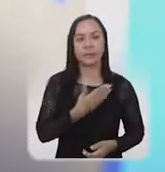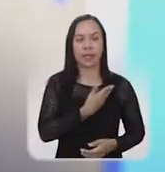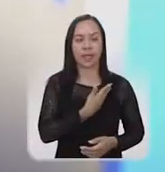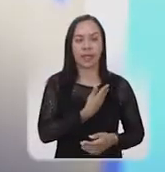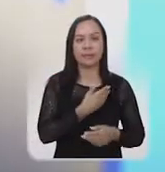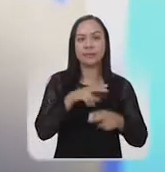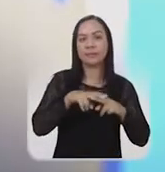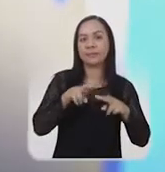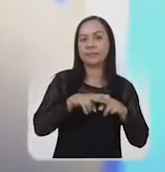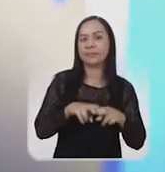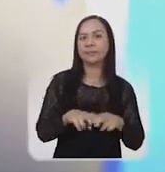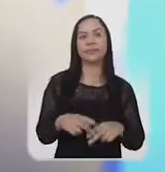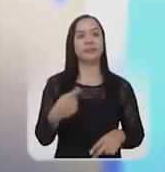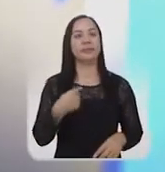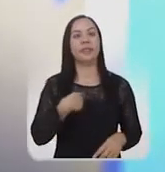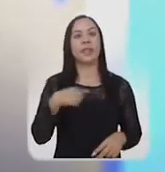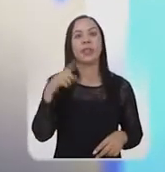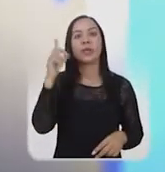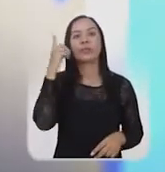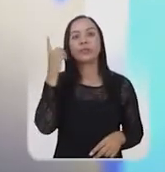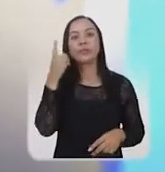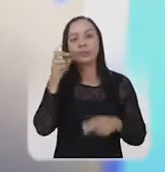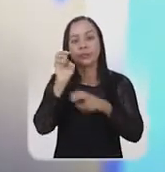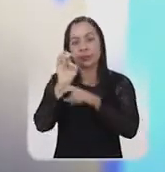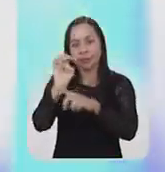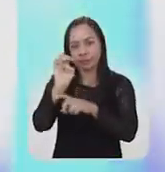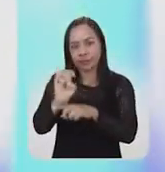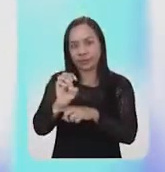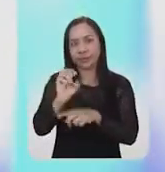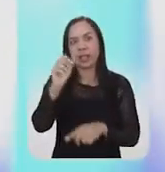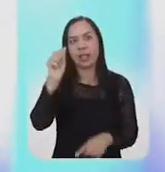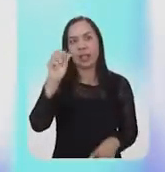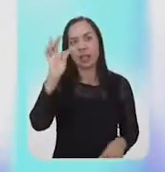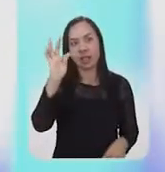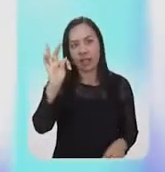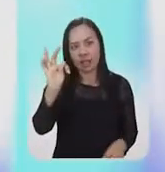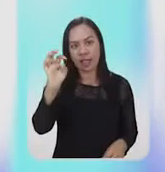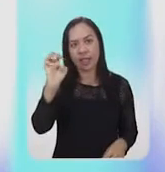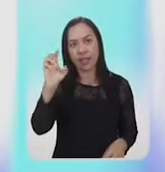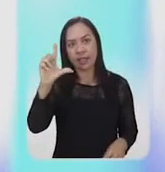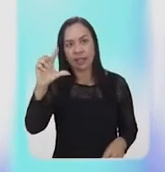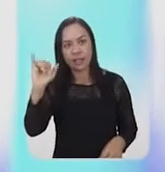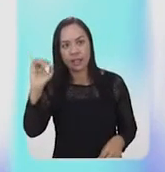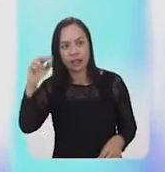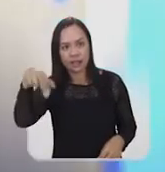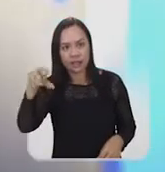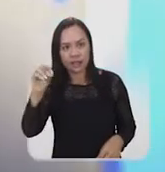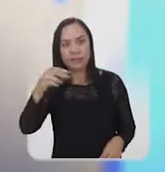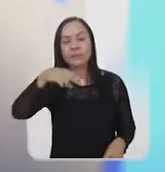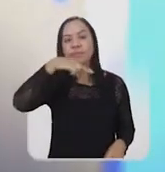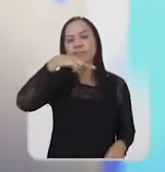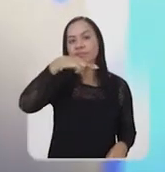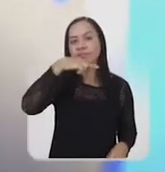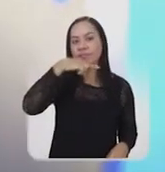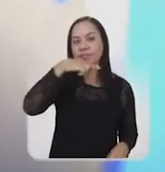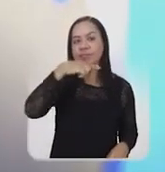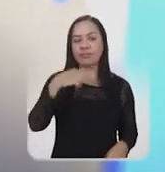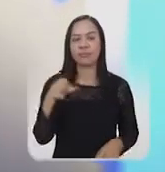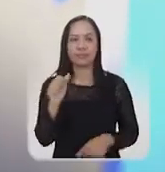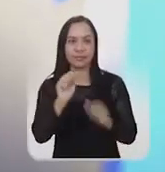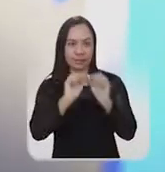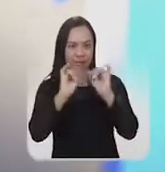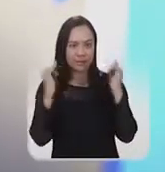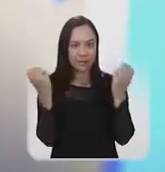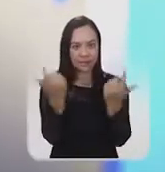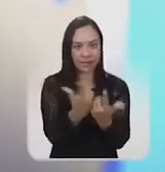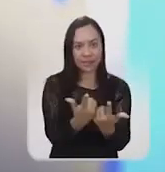Amigos de Santa Inês, eu sou o deputado estadual Otelino Neto, presidente da Assembleia Legislativa do Estado. Tenho a satisfação de conviver